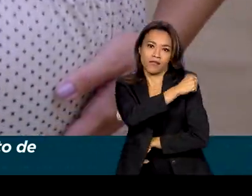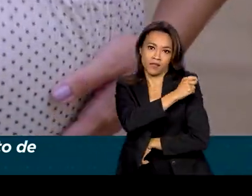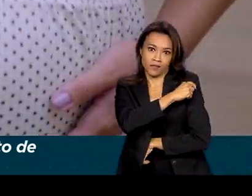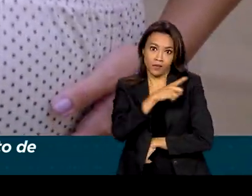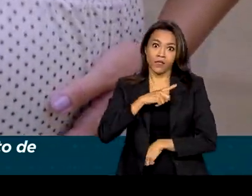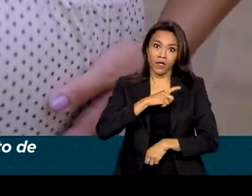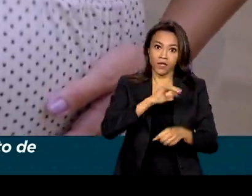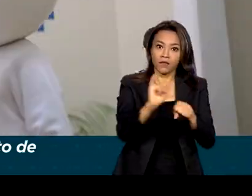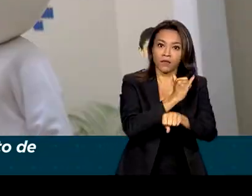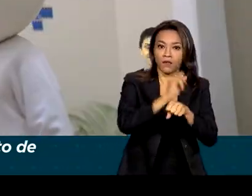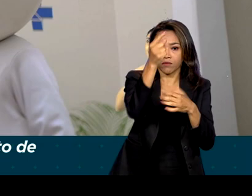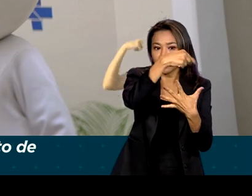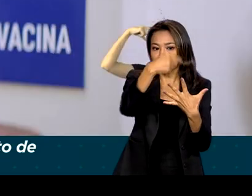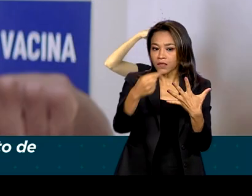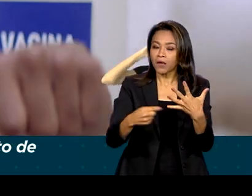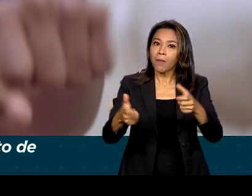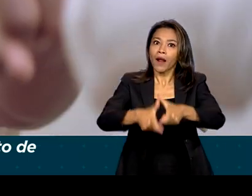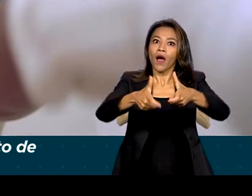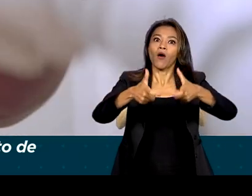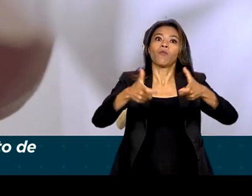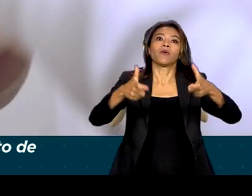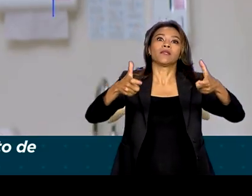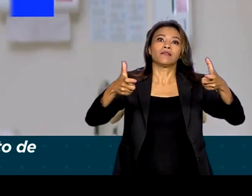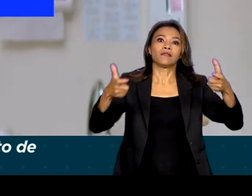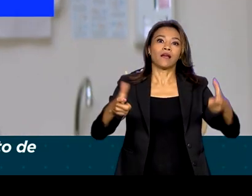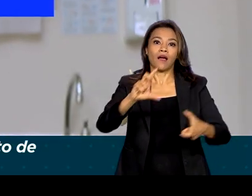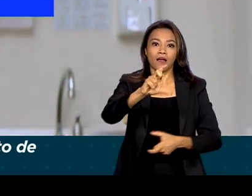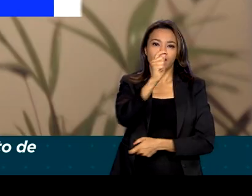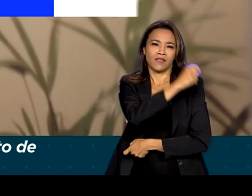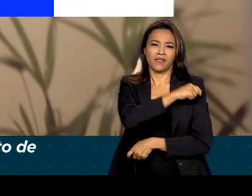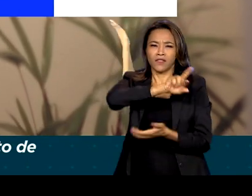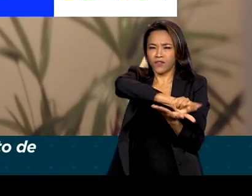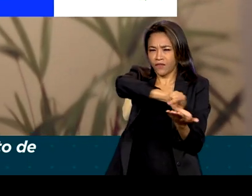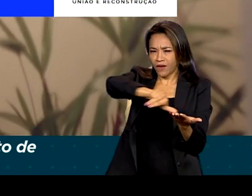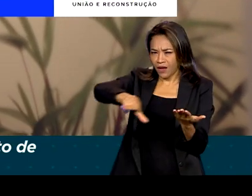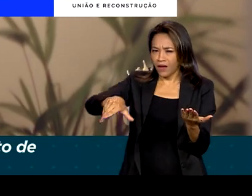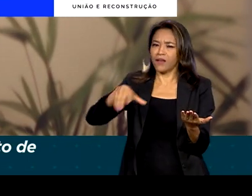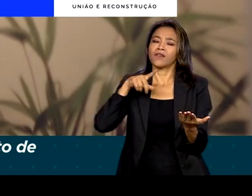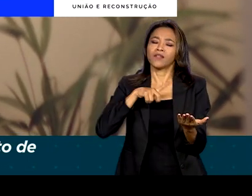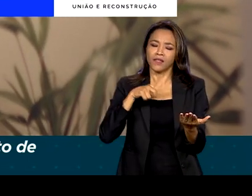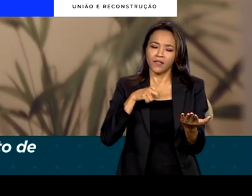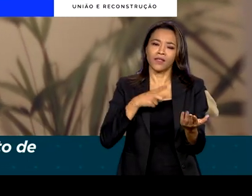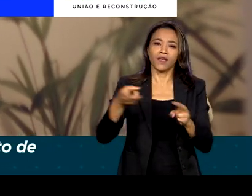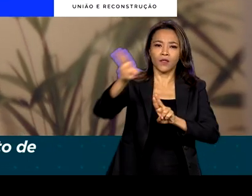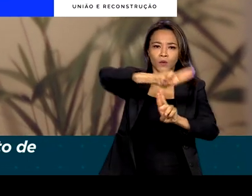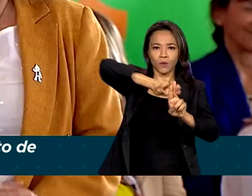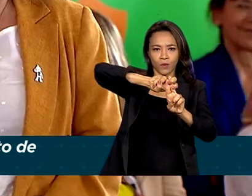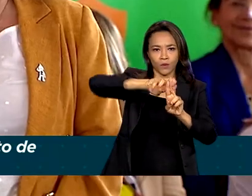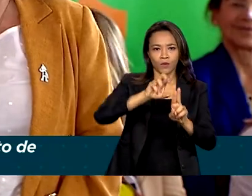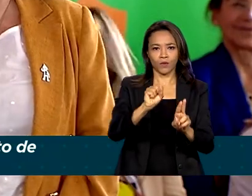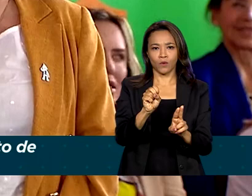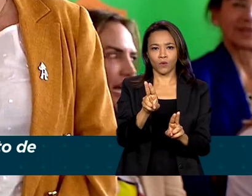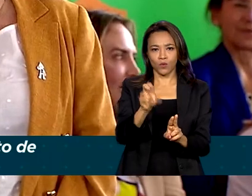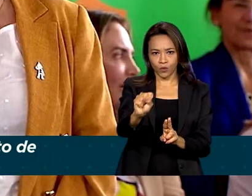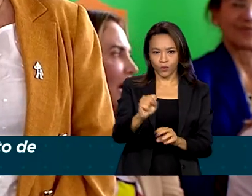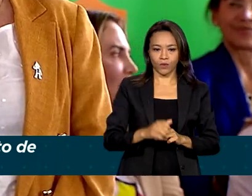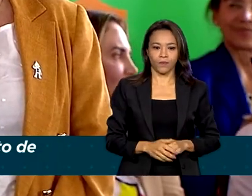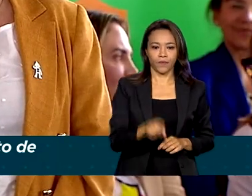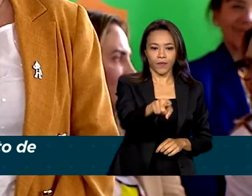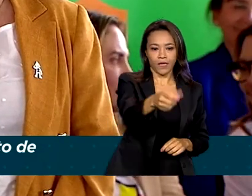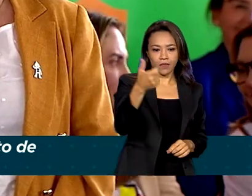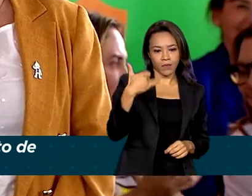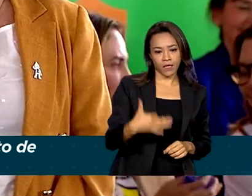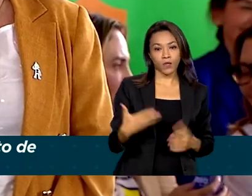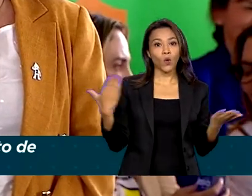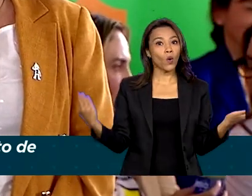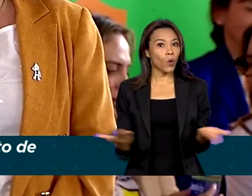ações para ampliar as coberturas de todas as vacinas disponíveis no Sistema Único de Saúde. O gesto que nós estamos